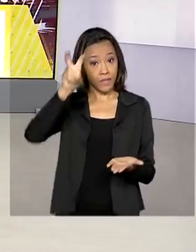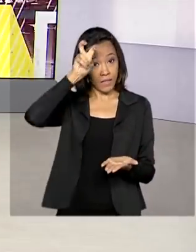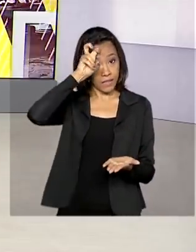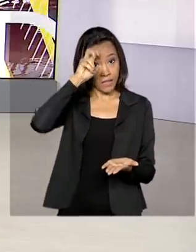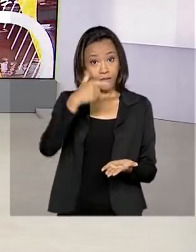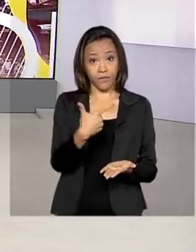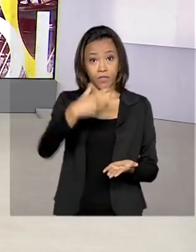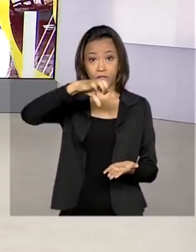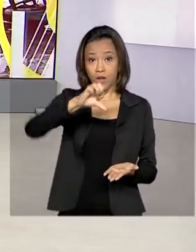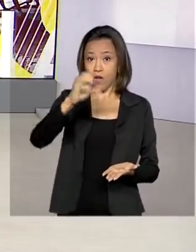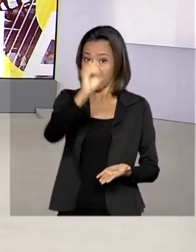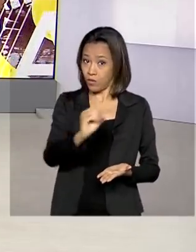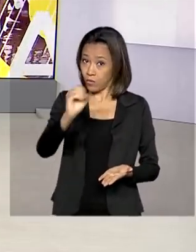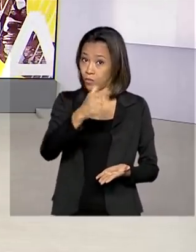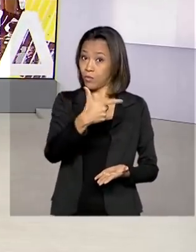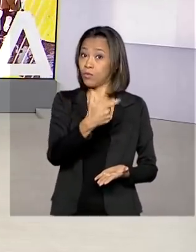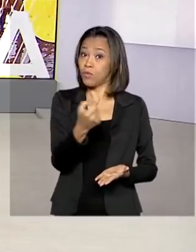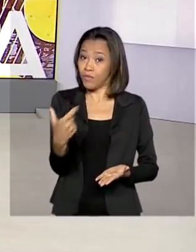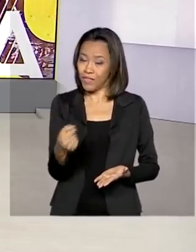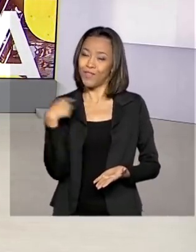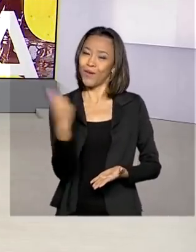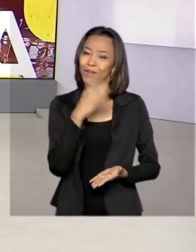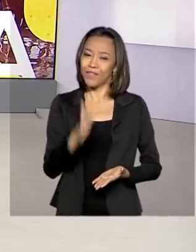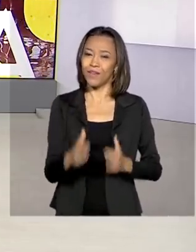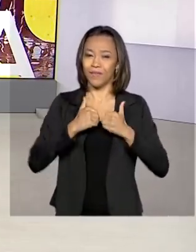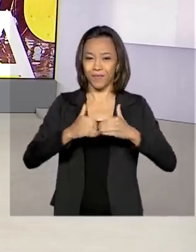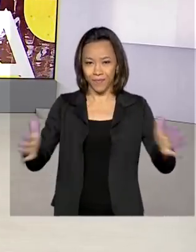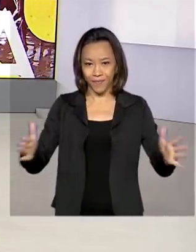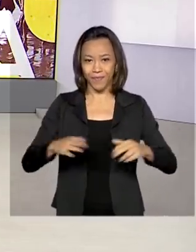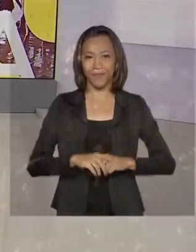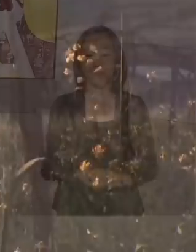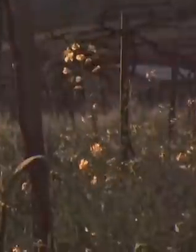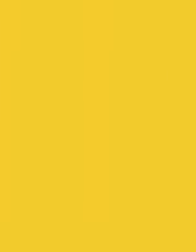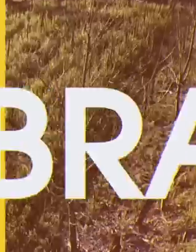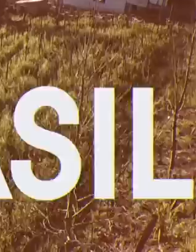29 de outubro de 2020. O Brasil em Dia já está no ar.